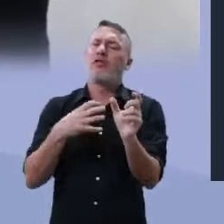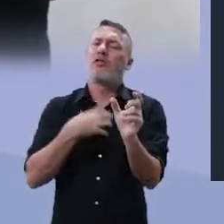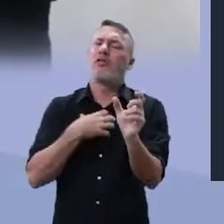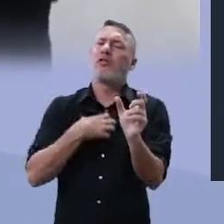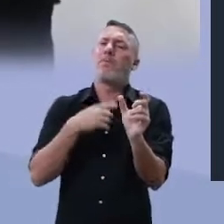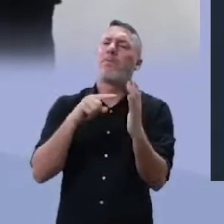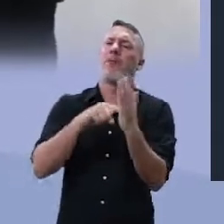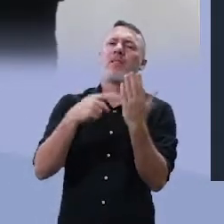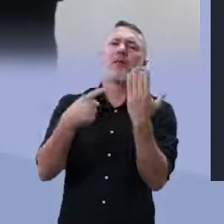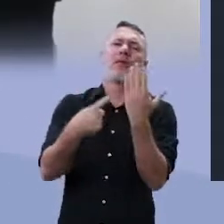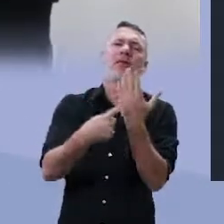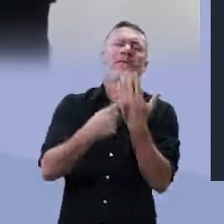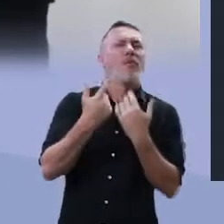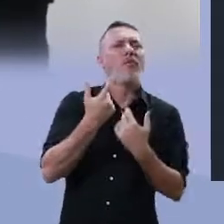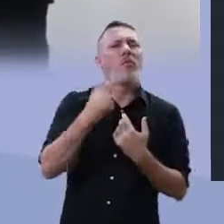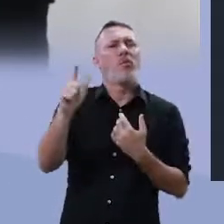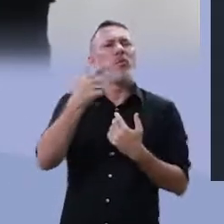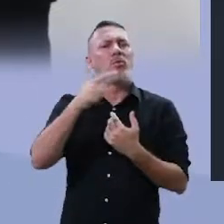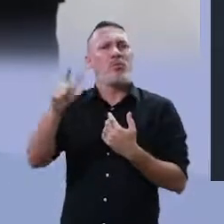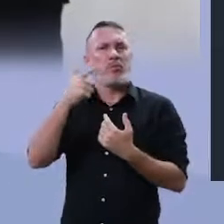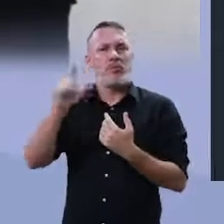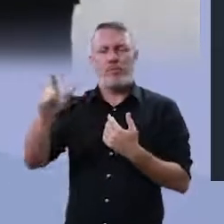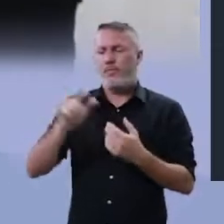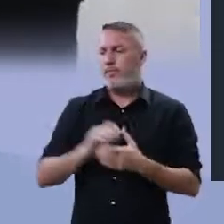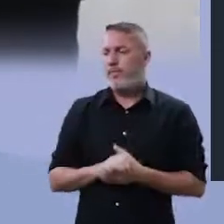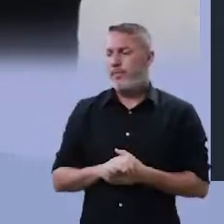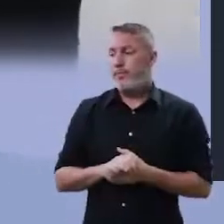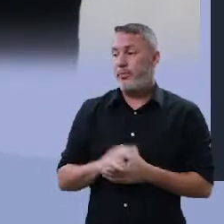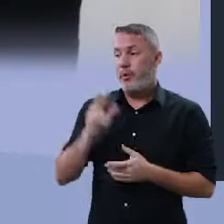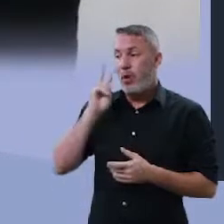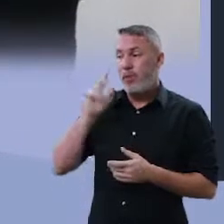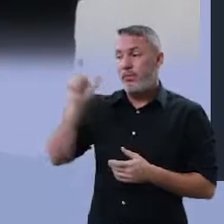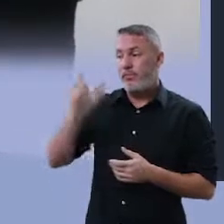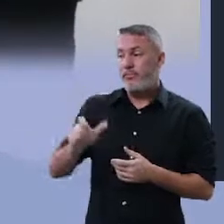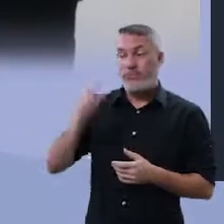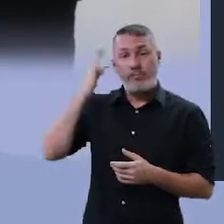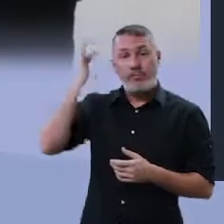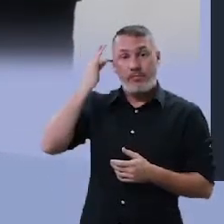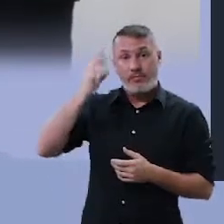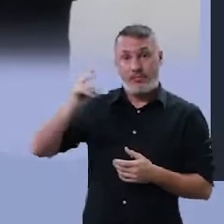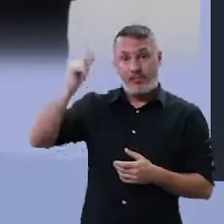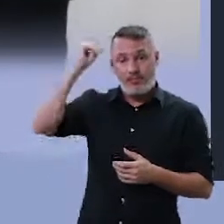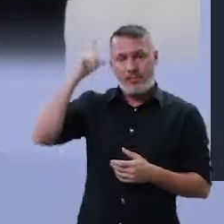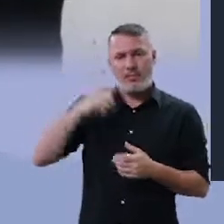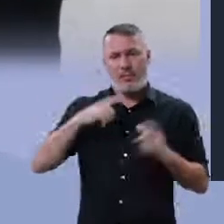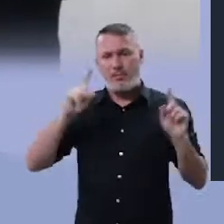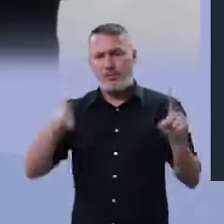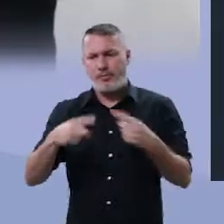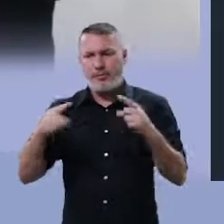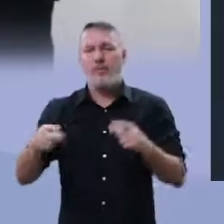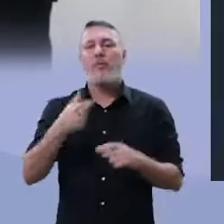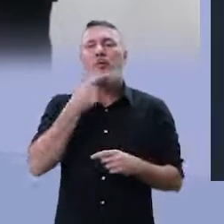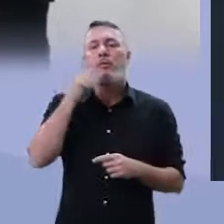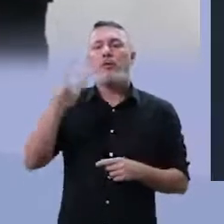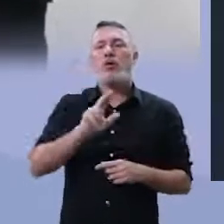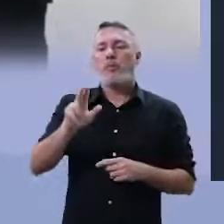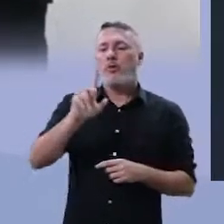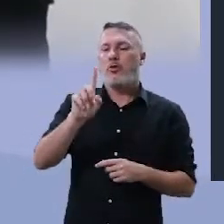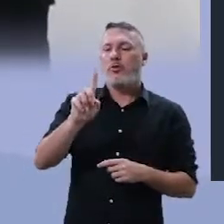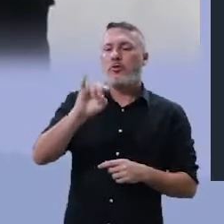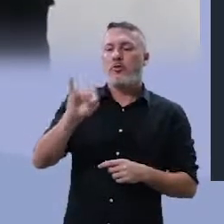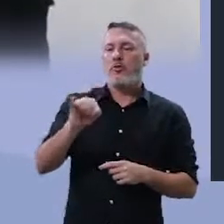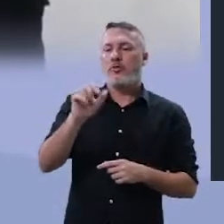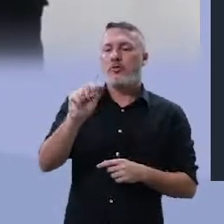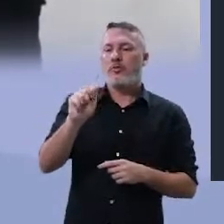sentido figurado, metafórico. Veja como o Djavan, o grande poeta Djavan e músico, o grande cantor,